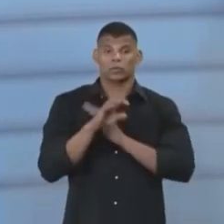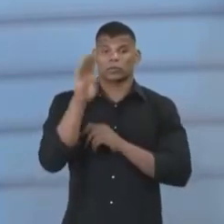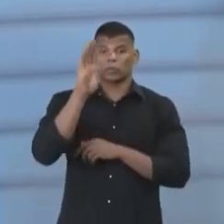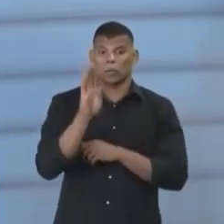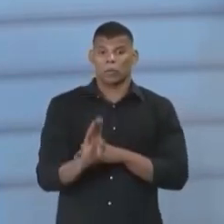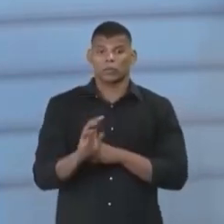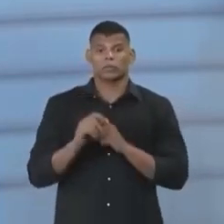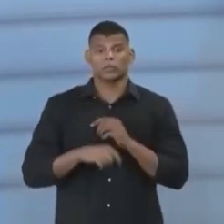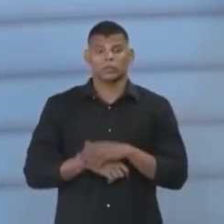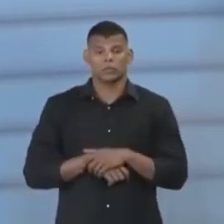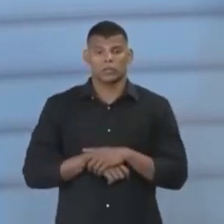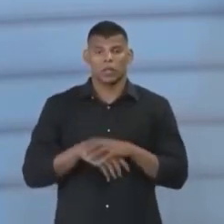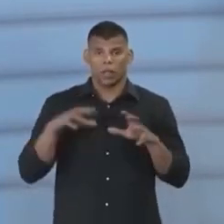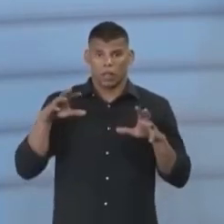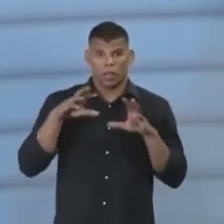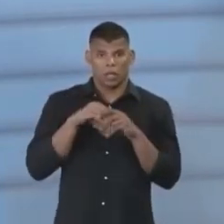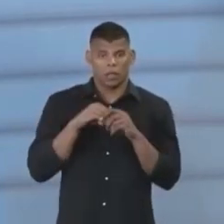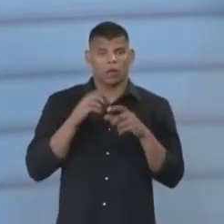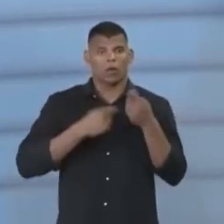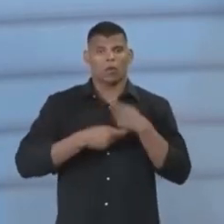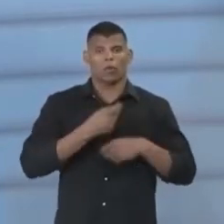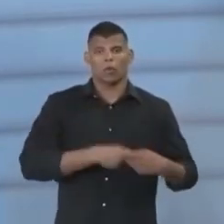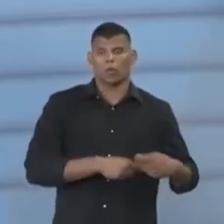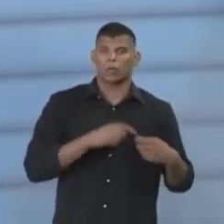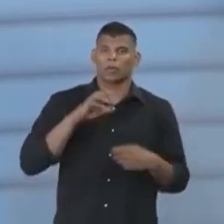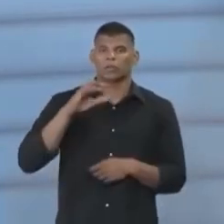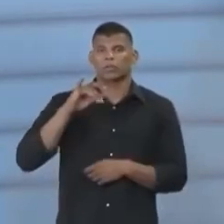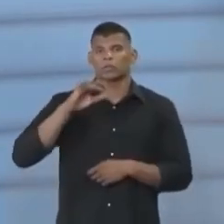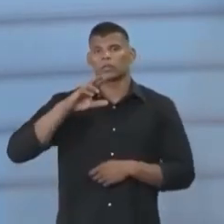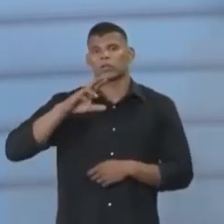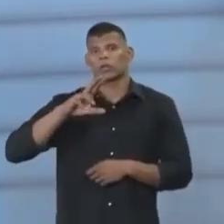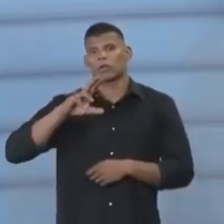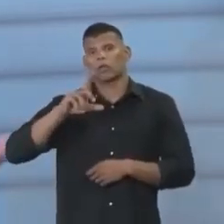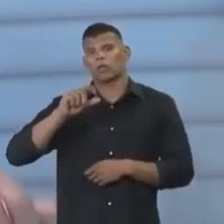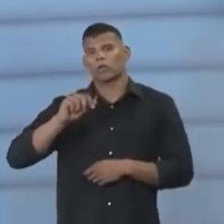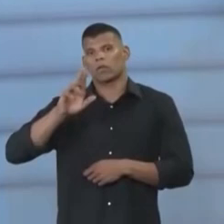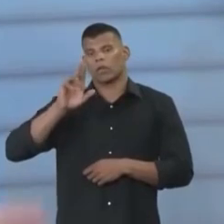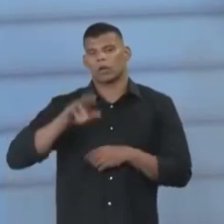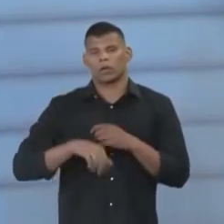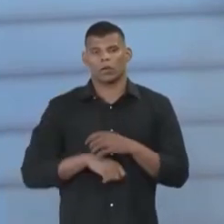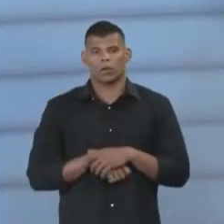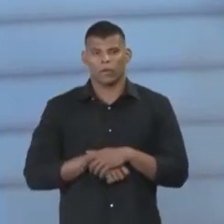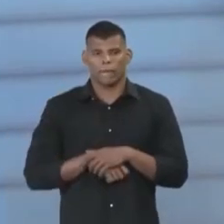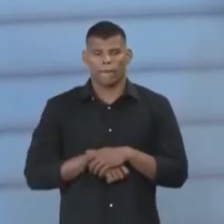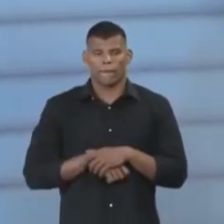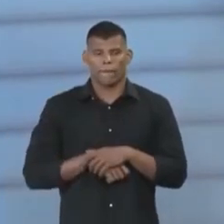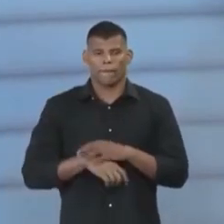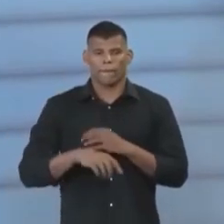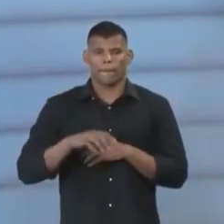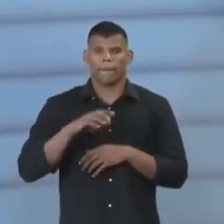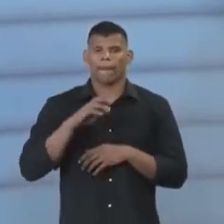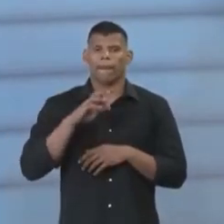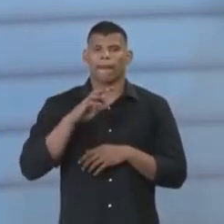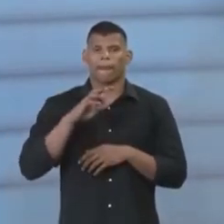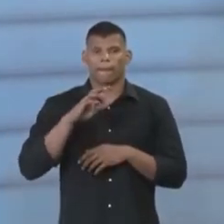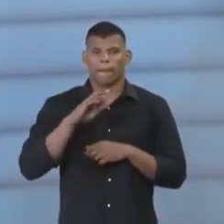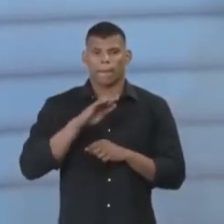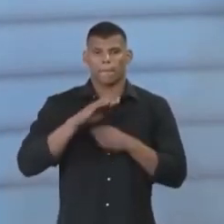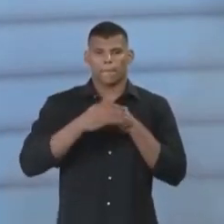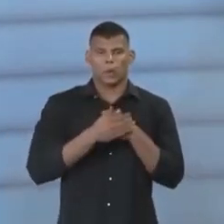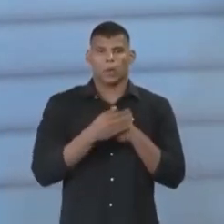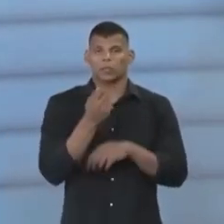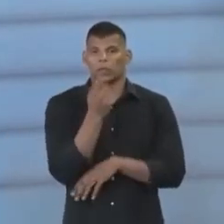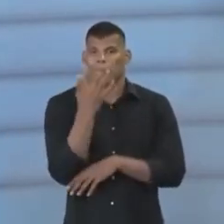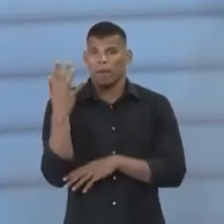conceito de economia circular, quando ela impõe a ordem econômica e financeira, a proteção do meio